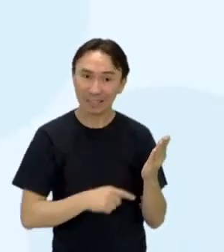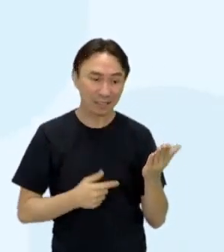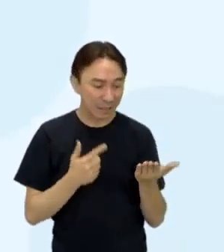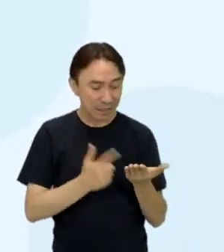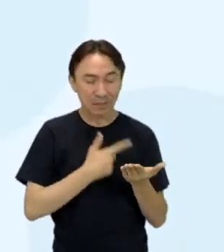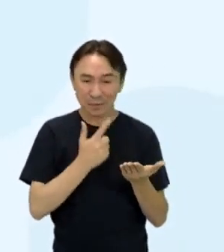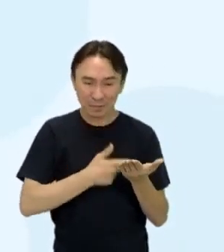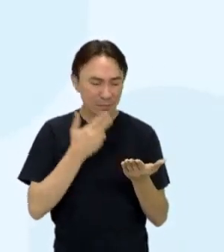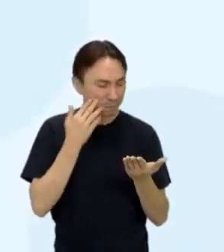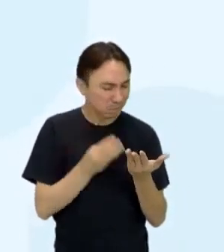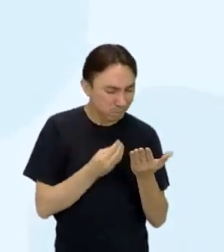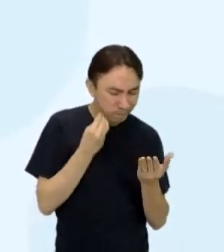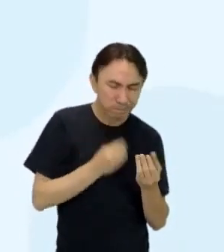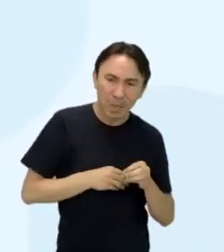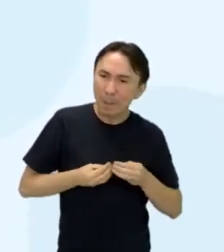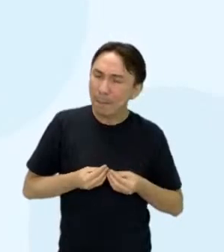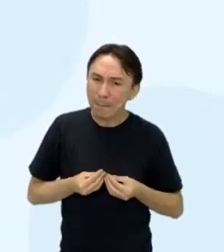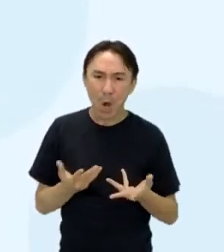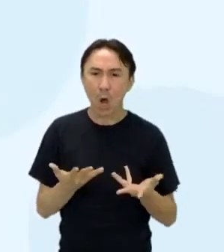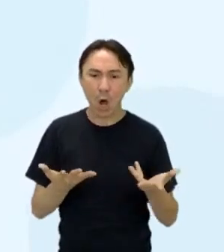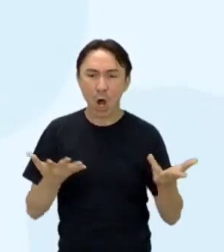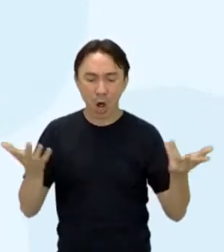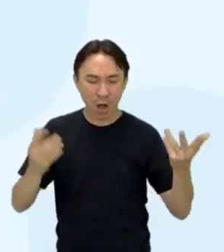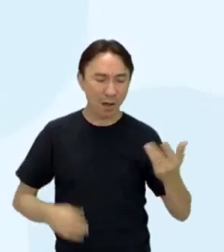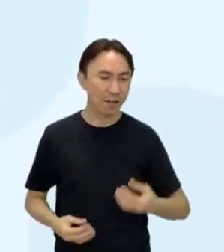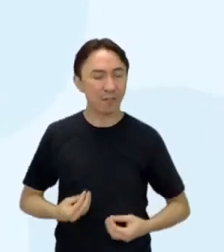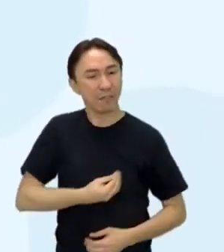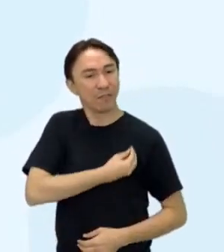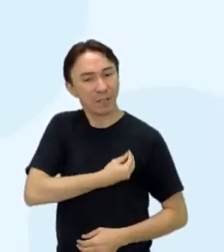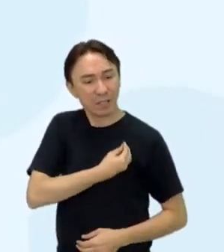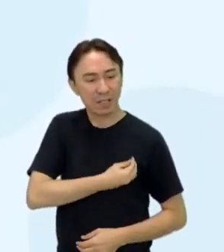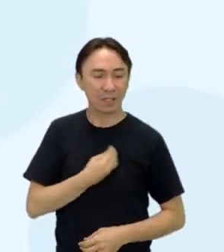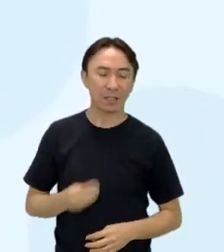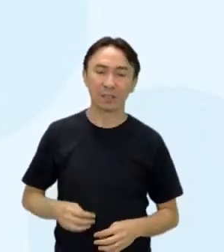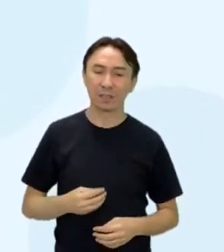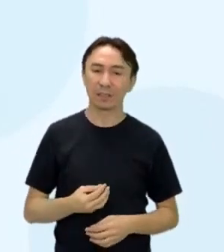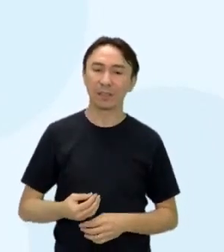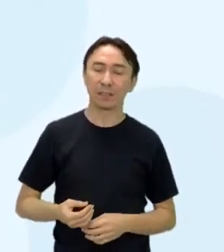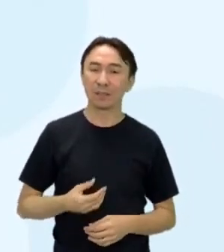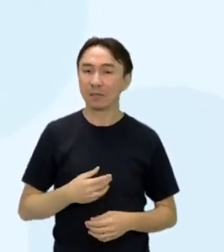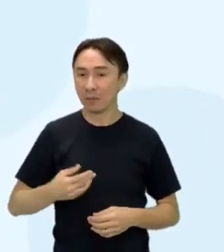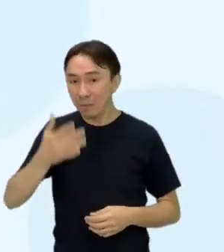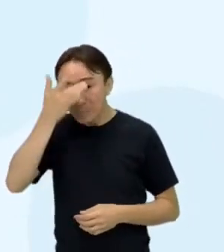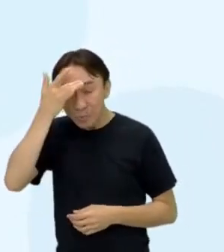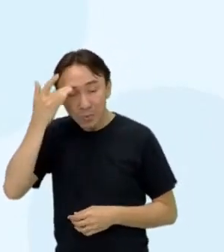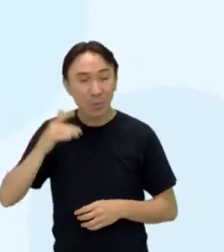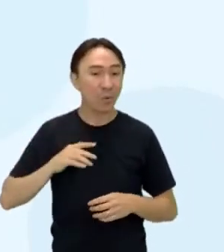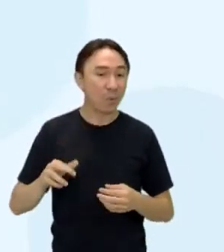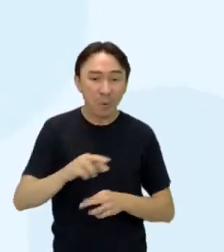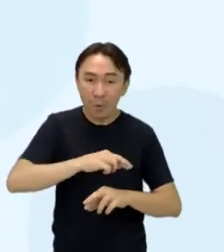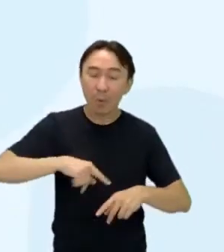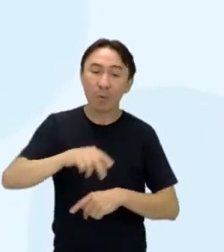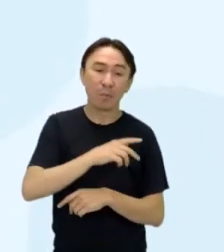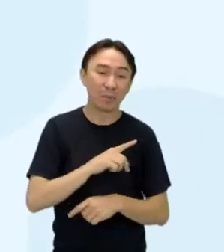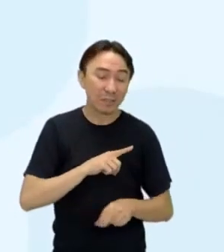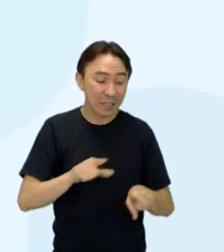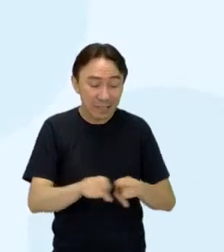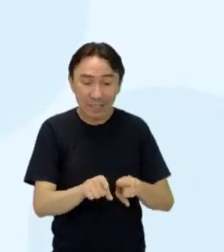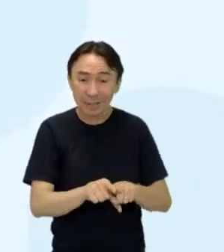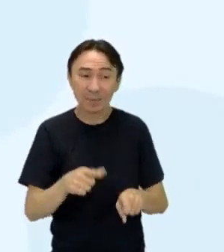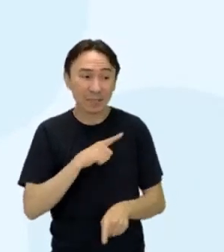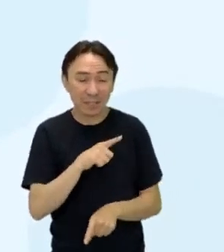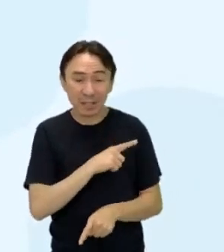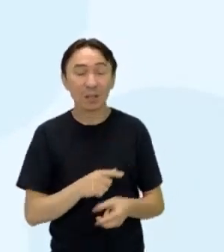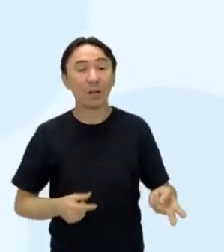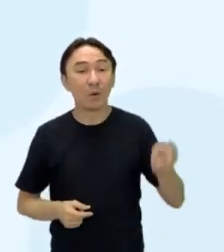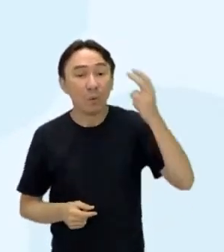de uma época. Isto é, transmitem os valores culturais da sociedade de uma determinada época ou conseguem ser atemporais